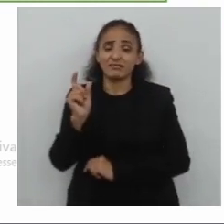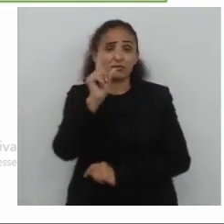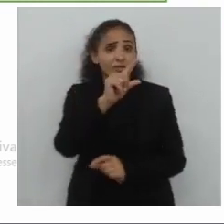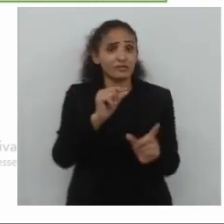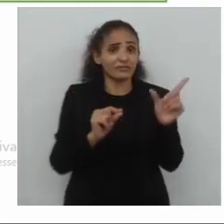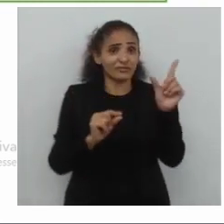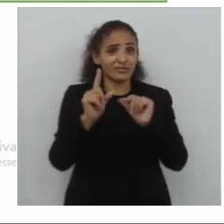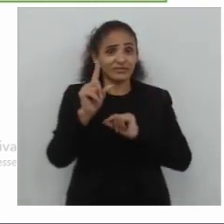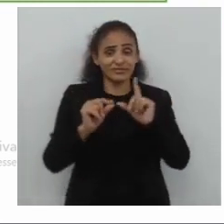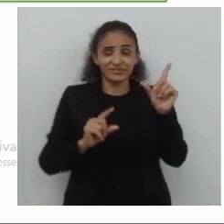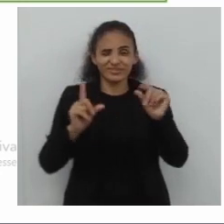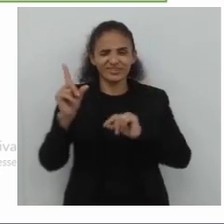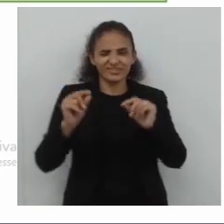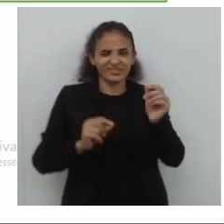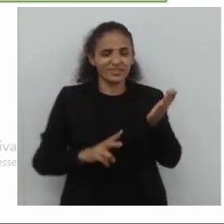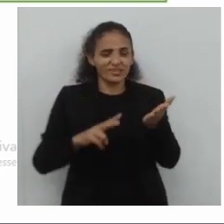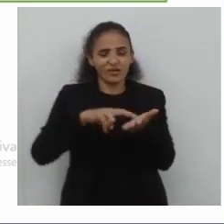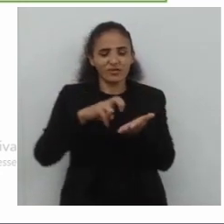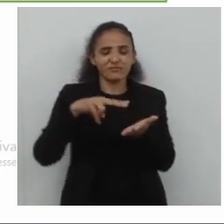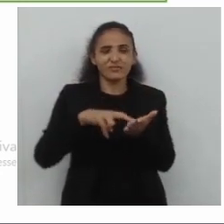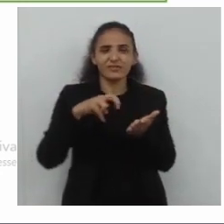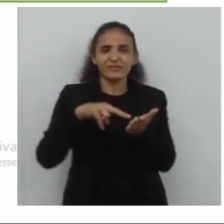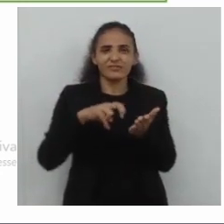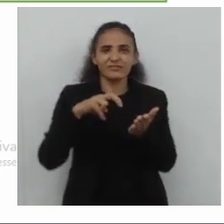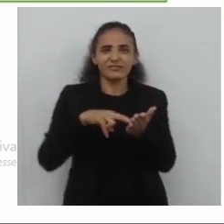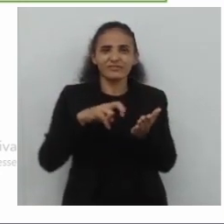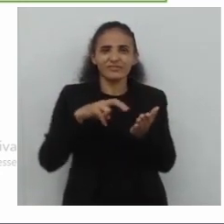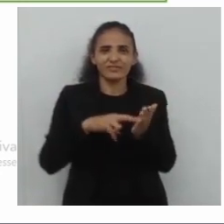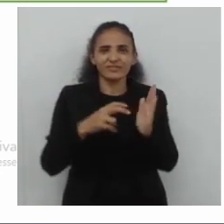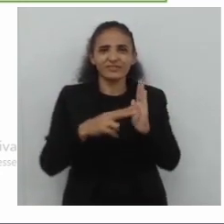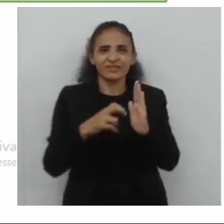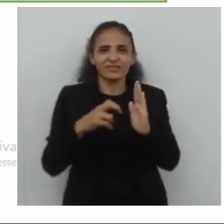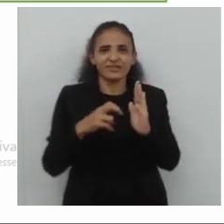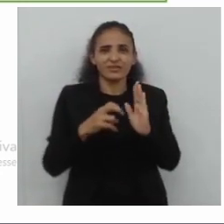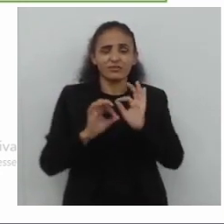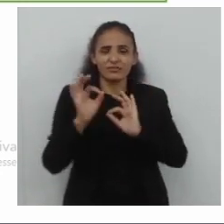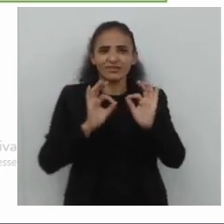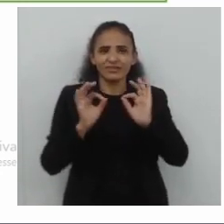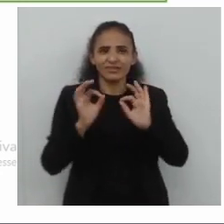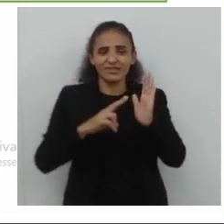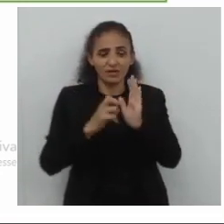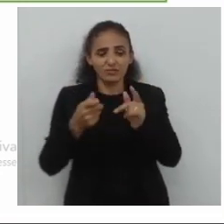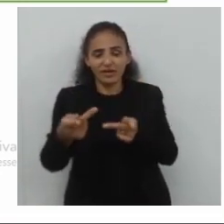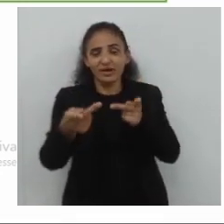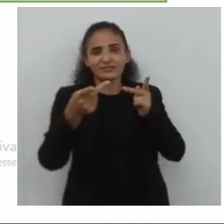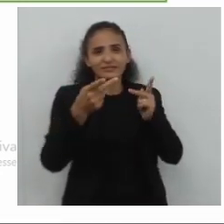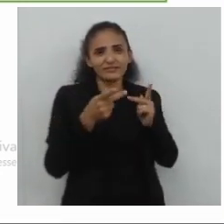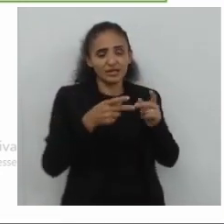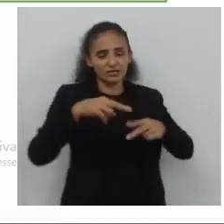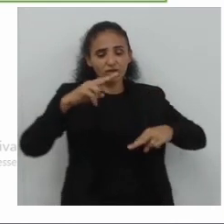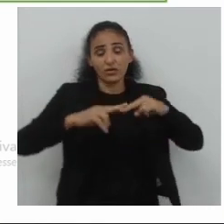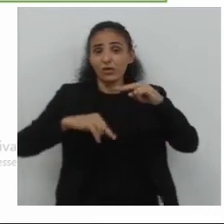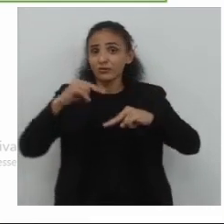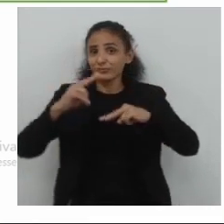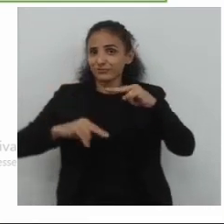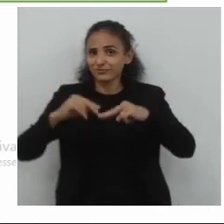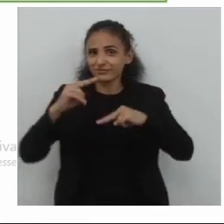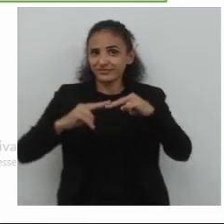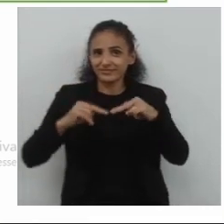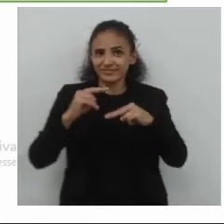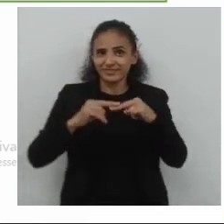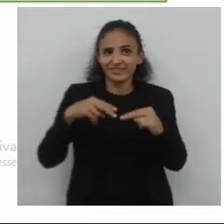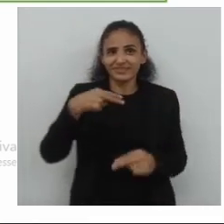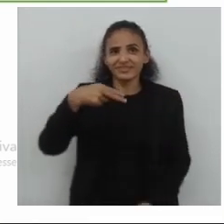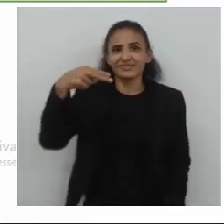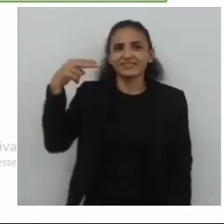seleção, vocabular, que está nesse convite, é um convite para uma festa junina, certo?